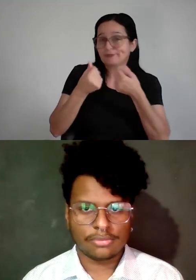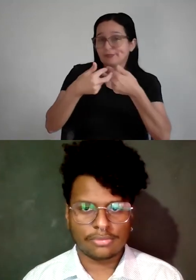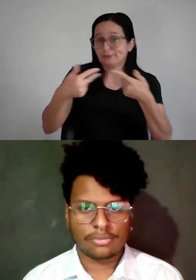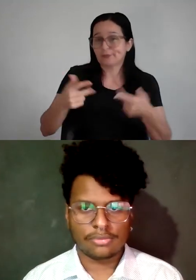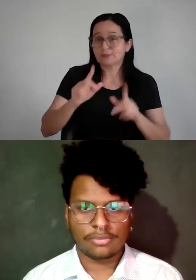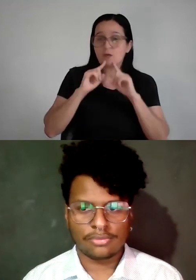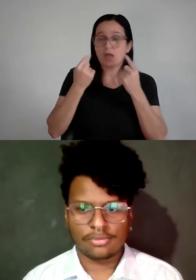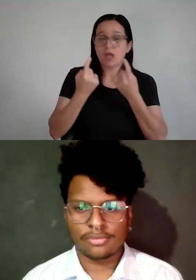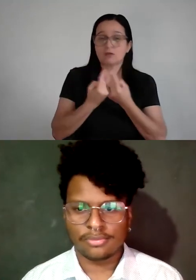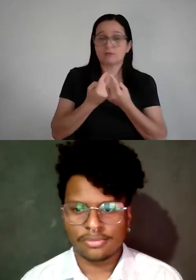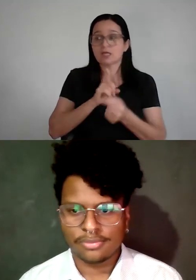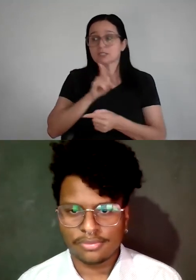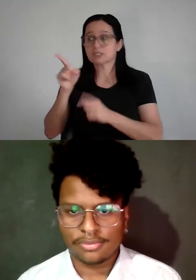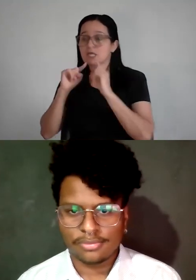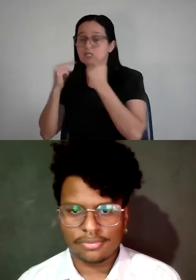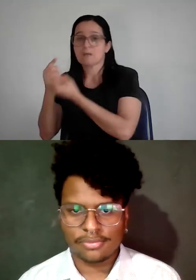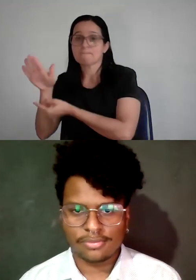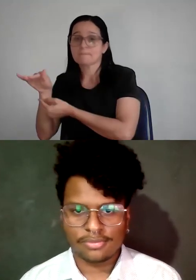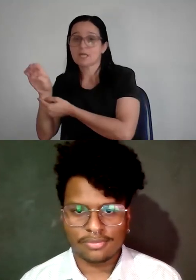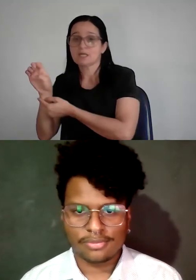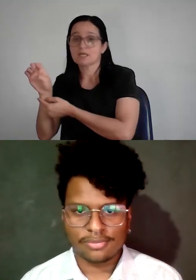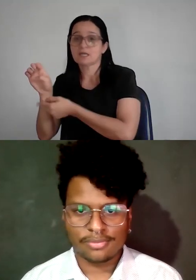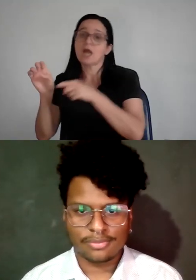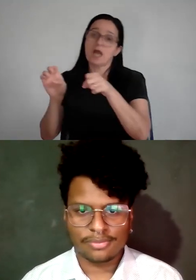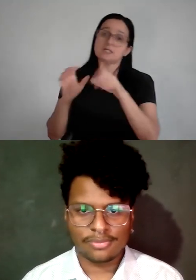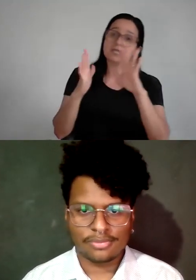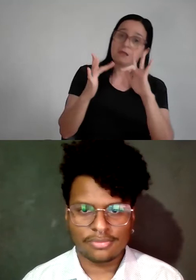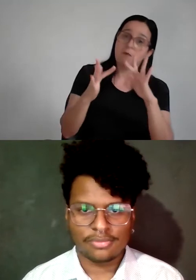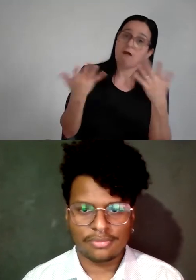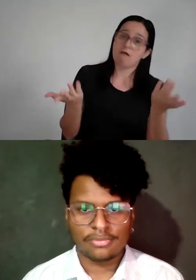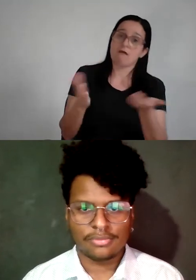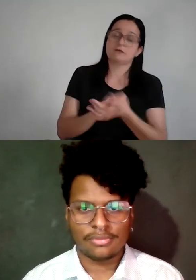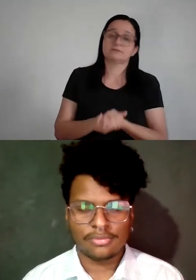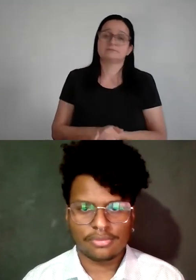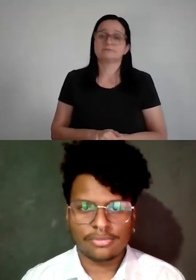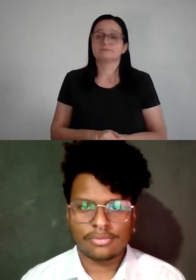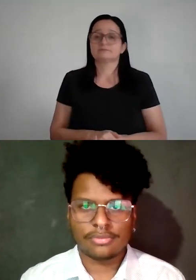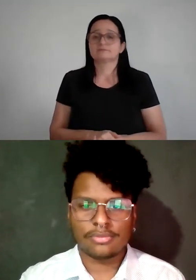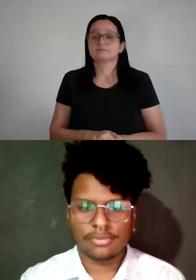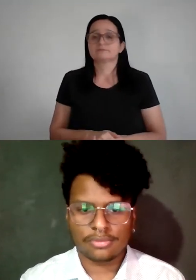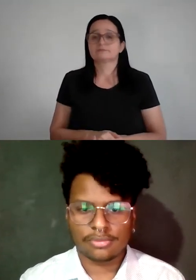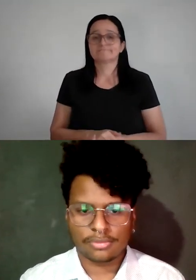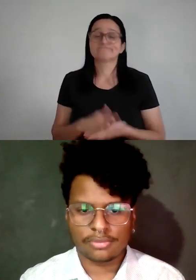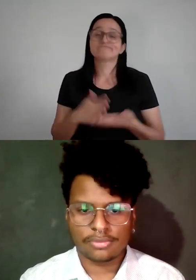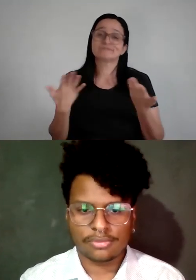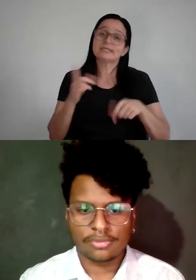eu dar atenção à minha mãe, esse aqui é pra dar atenção à minha namorada, sei lá, o namorado que você quiser, eu acho que a gestão de tempo é fundamental.